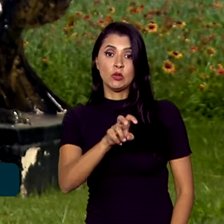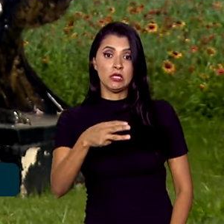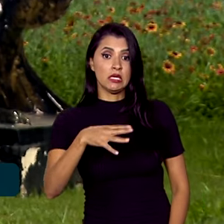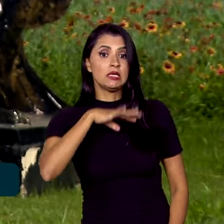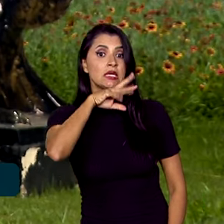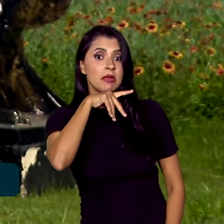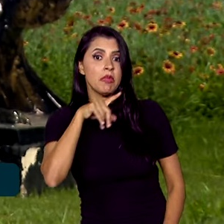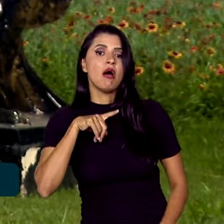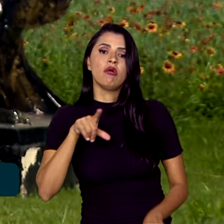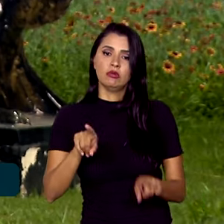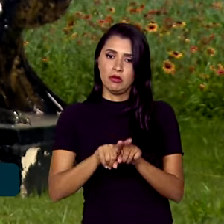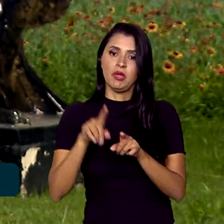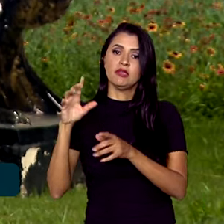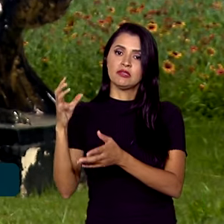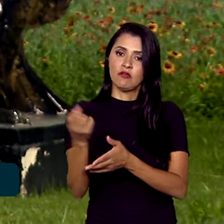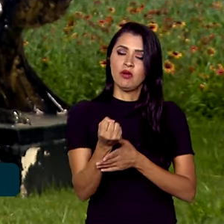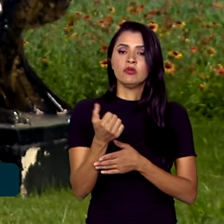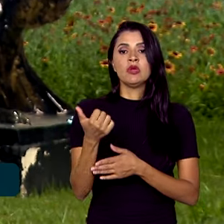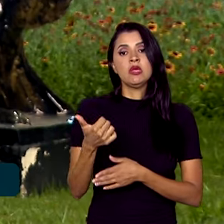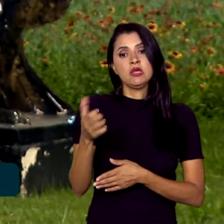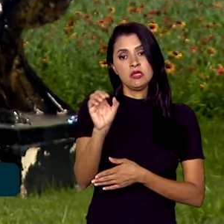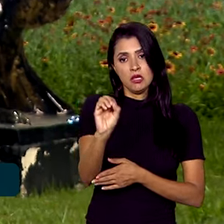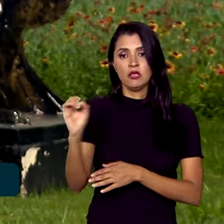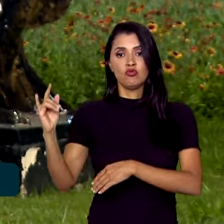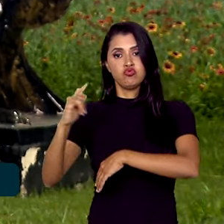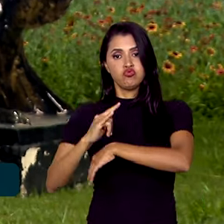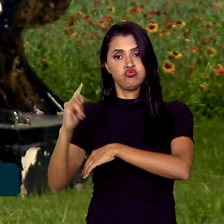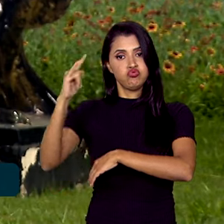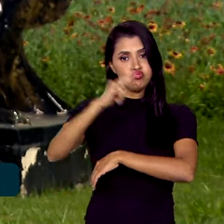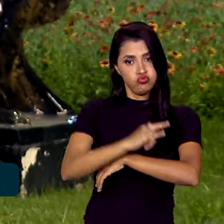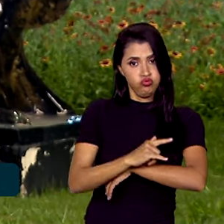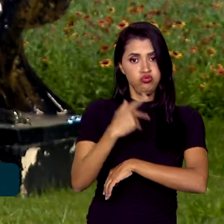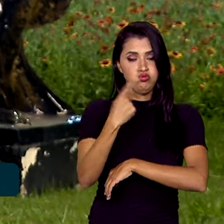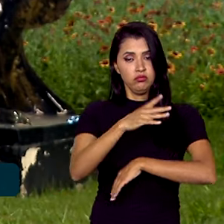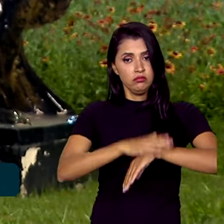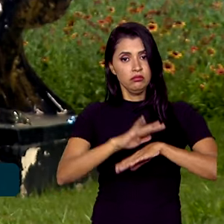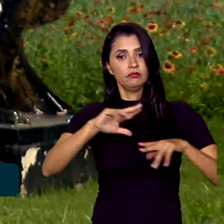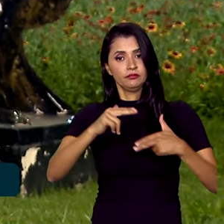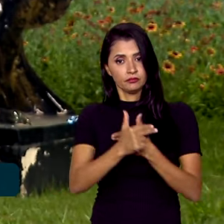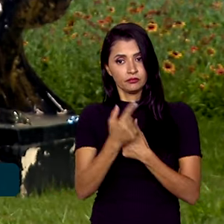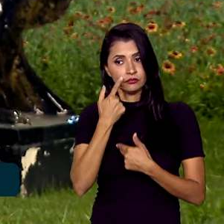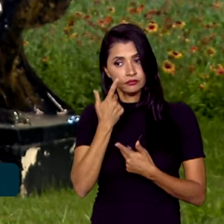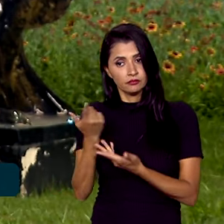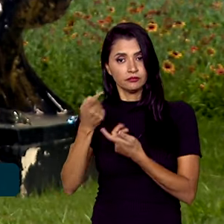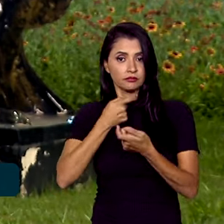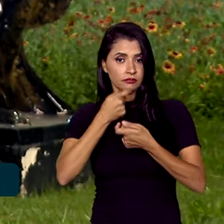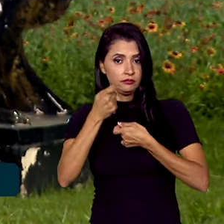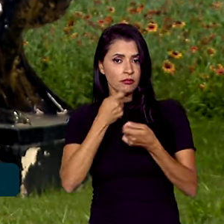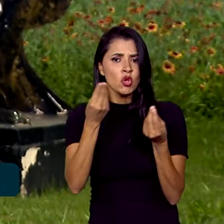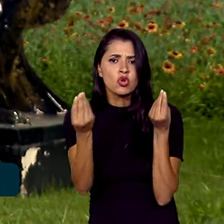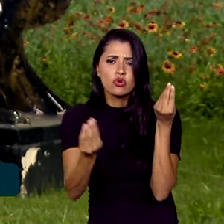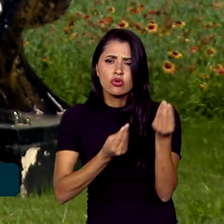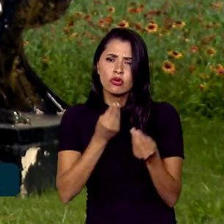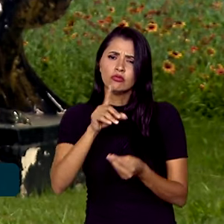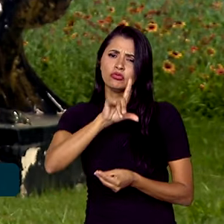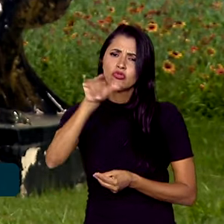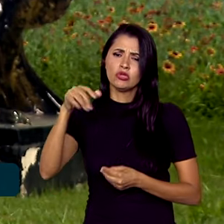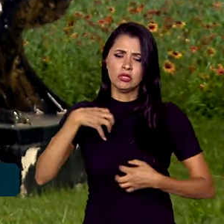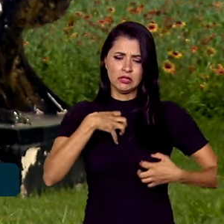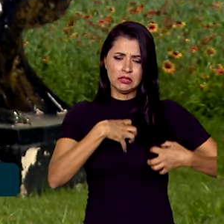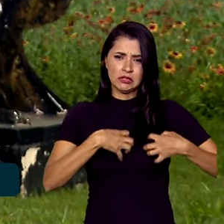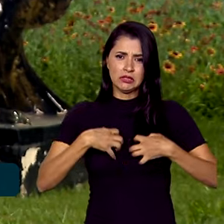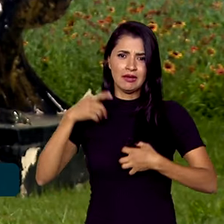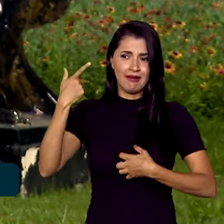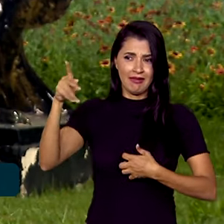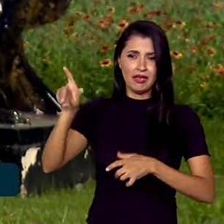domésticos resgatados em 10 voos realizados pela Força Aérea Brasileira. Veja na reportagem como foi esses dias de angústias vividos